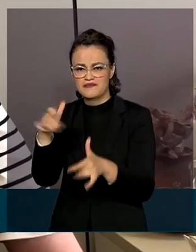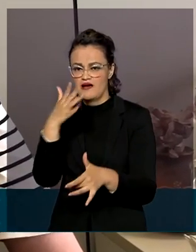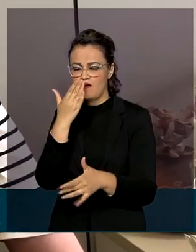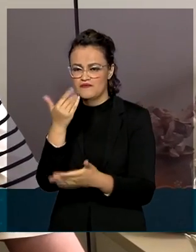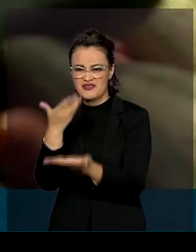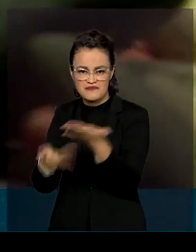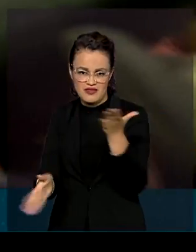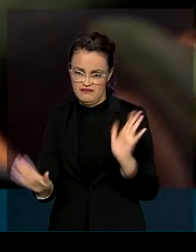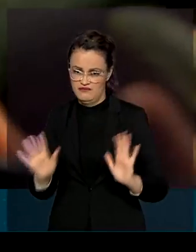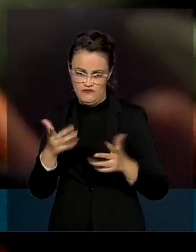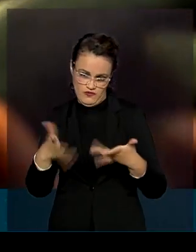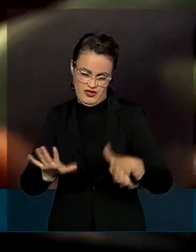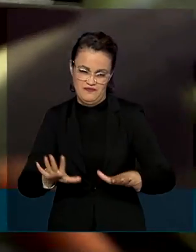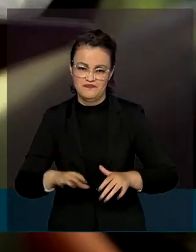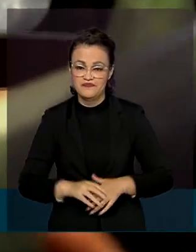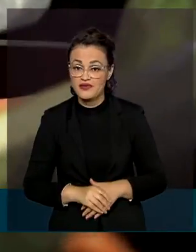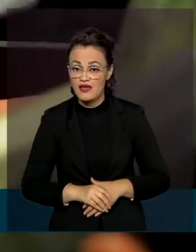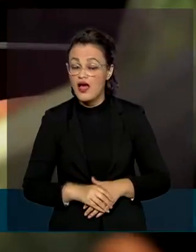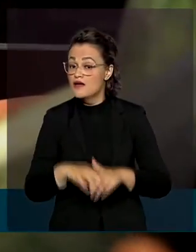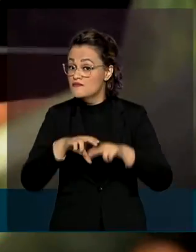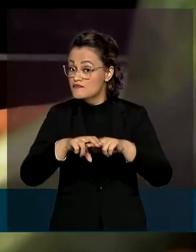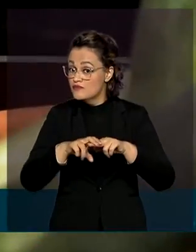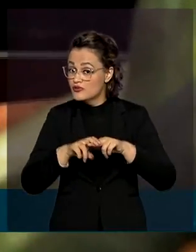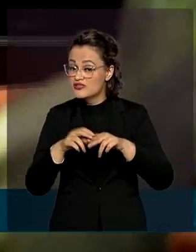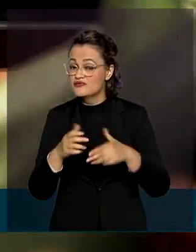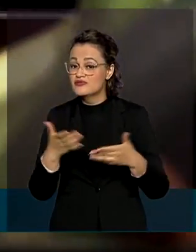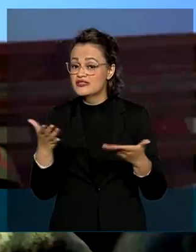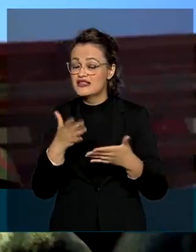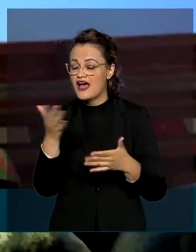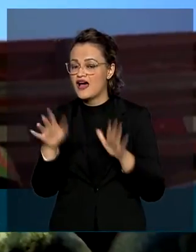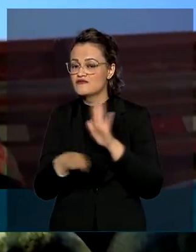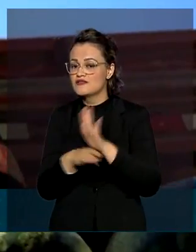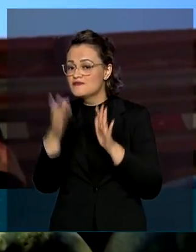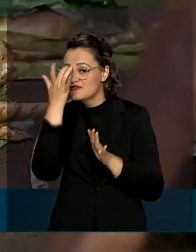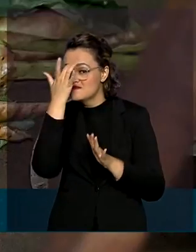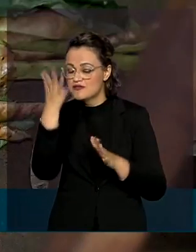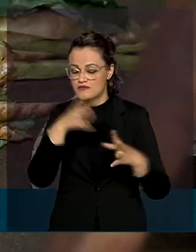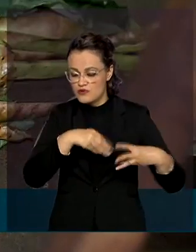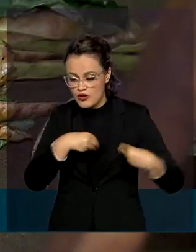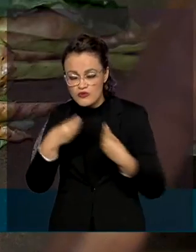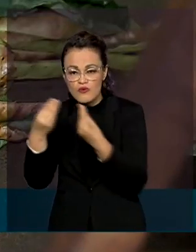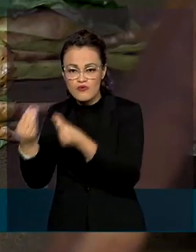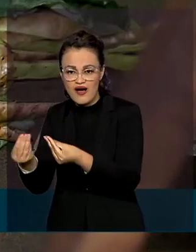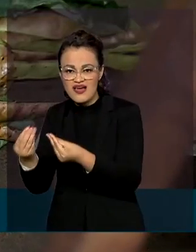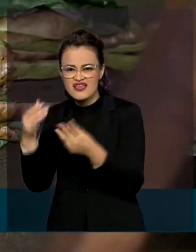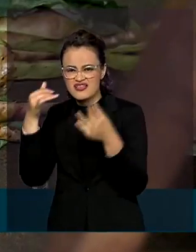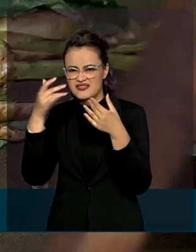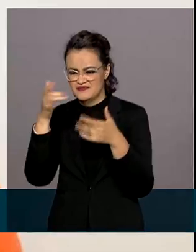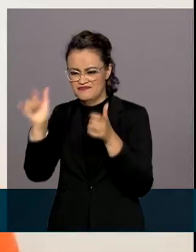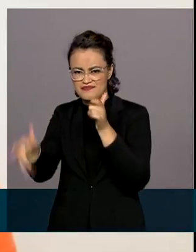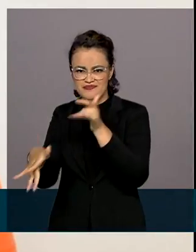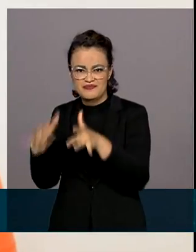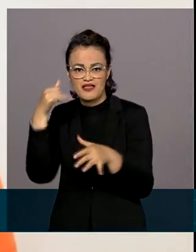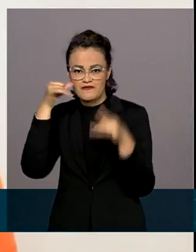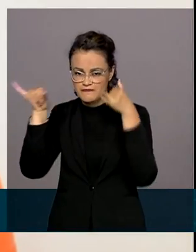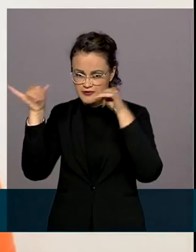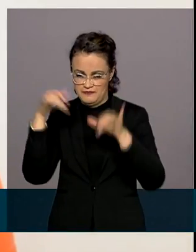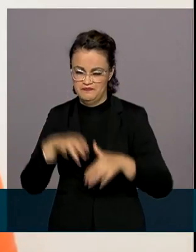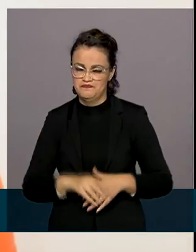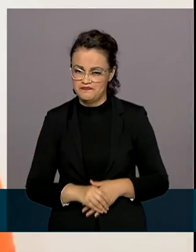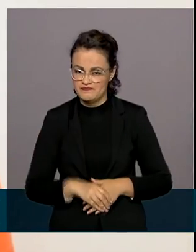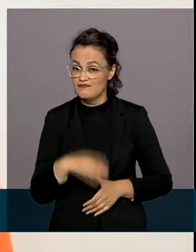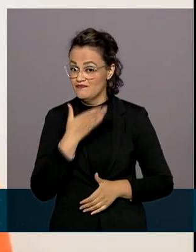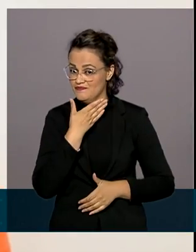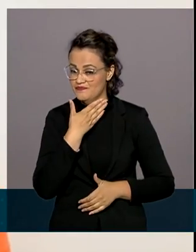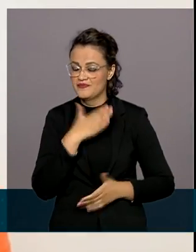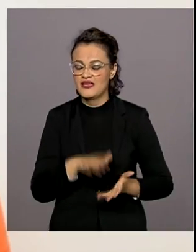alimentos no Brasil. Por isso, a ideia é facilitar ainda mais as doações e reduzir o desperdício. Uma das melhores